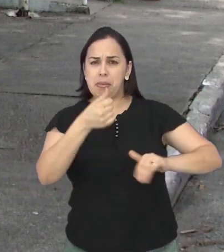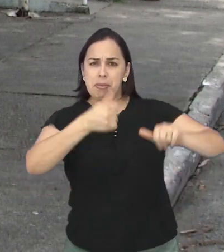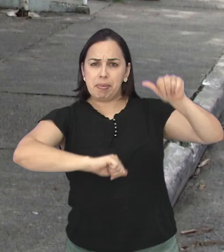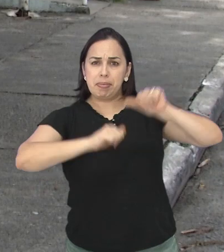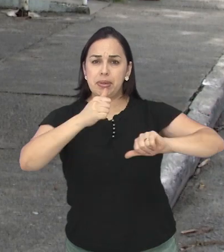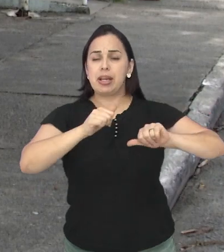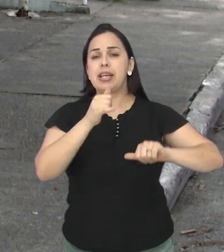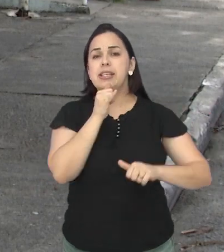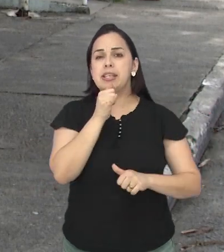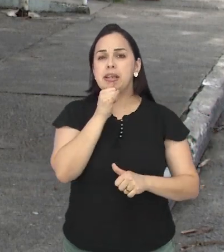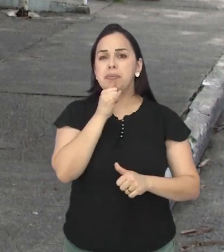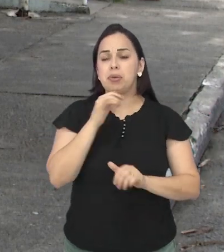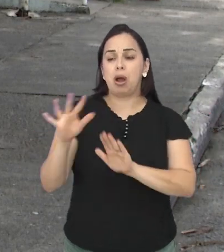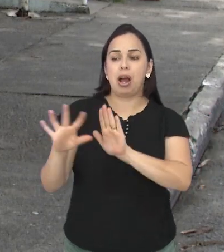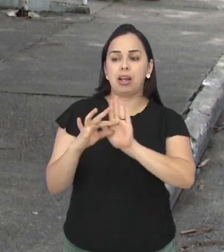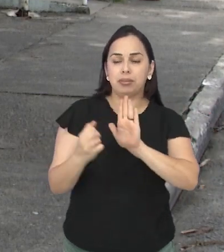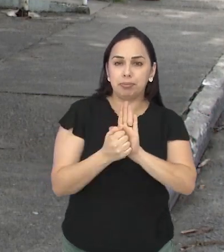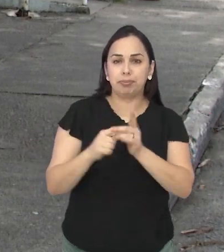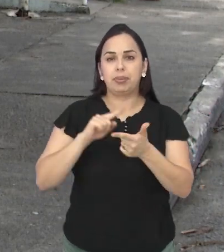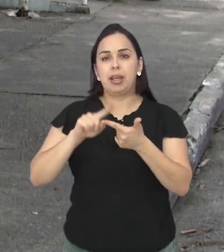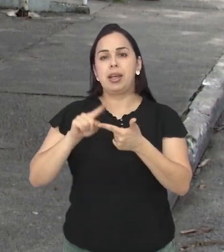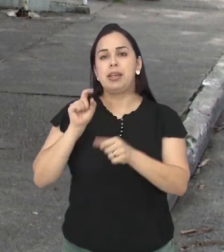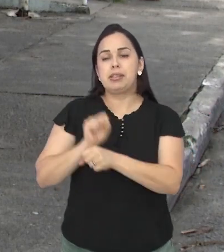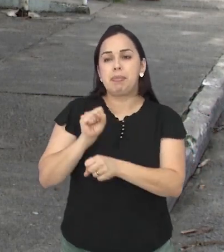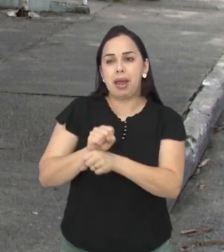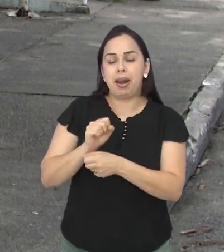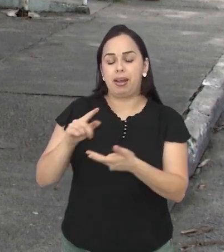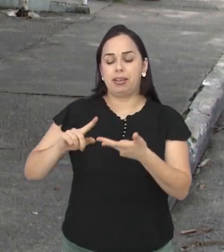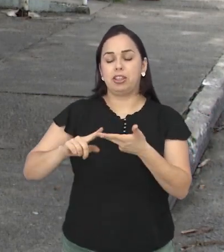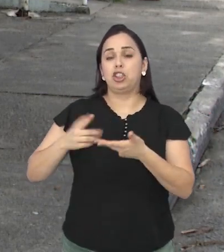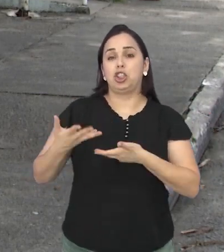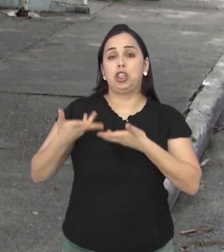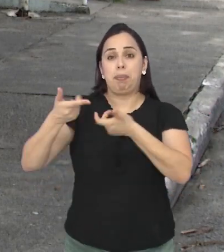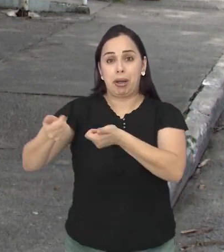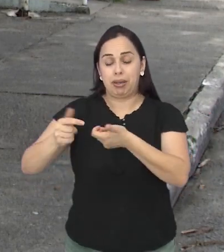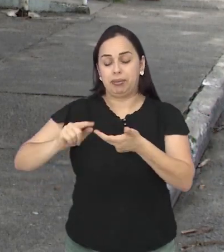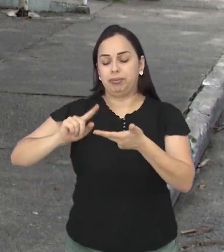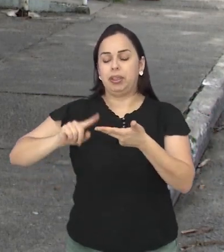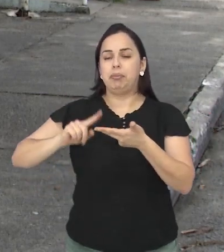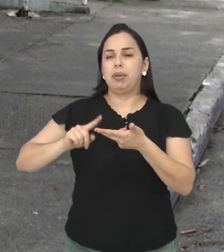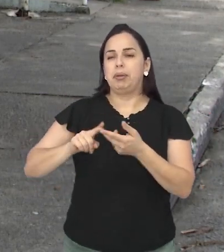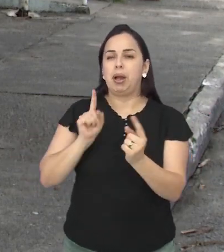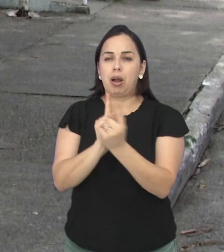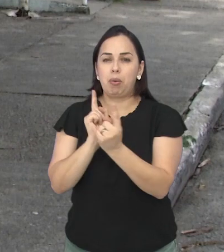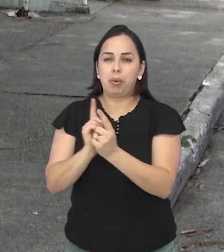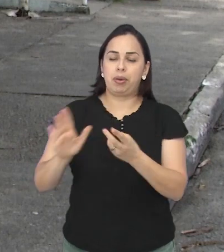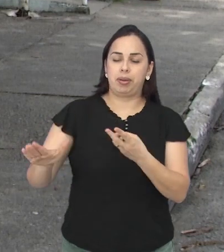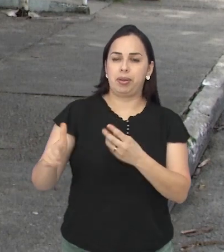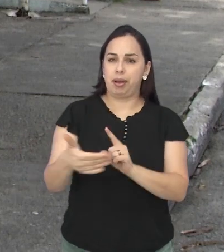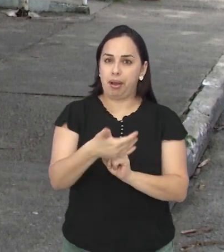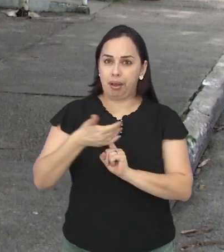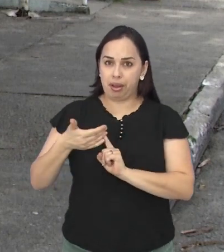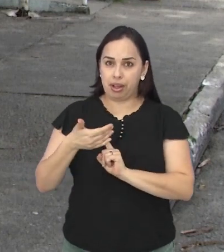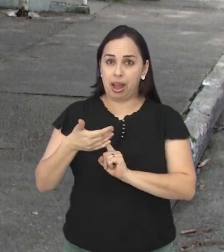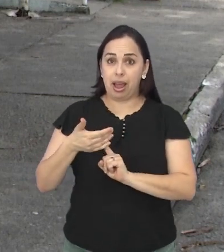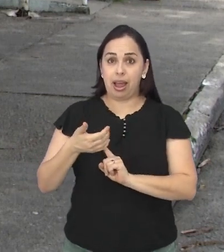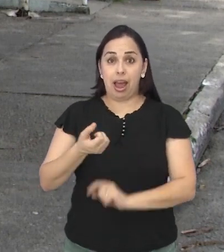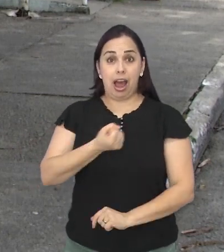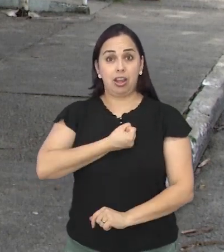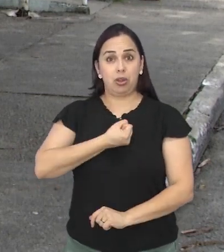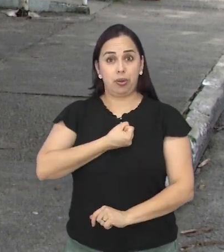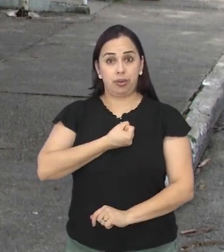foram avaliadas questões como agendamento, tempo de espera, consulta, equipe, acolhimento A nota mínima